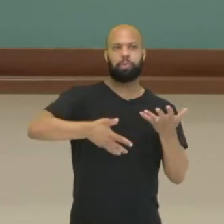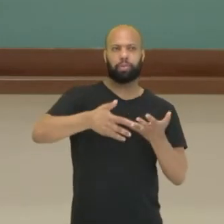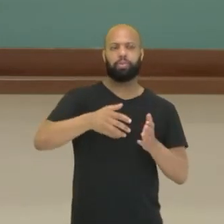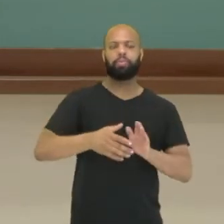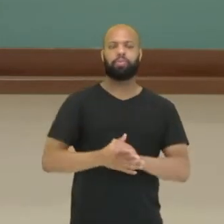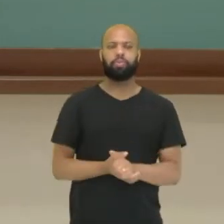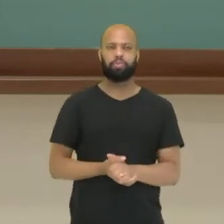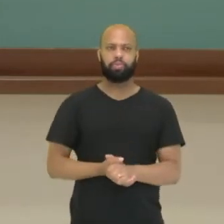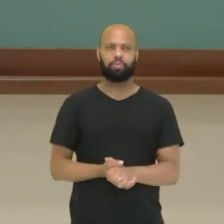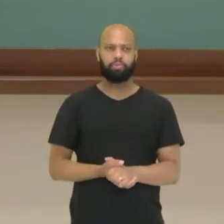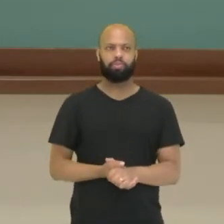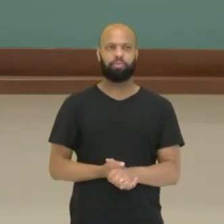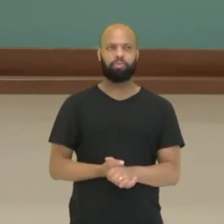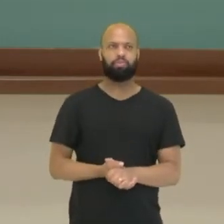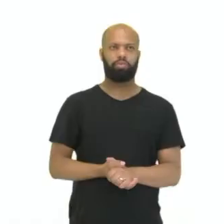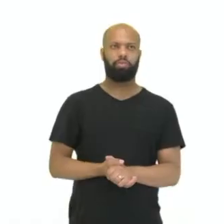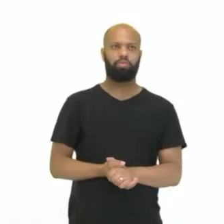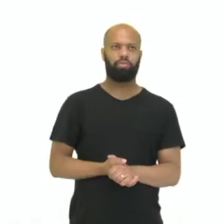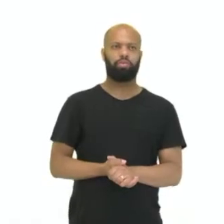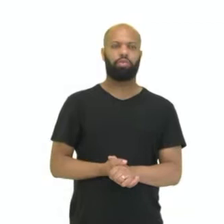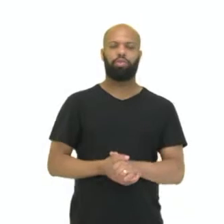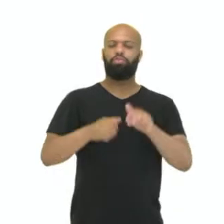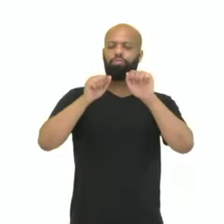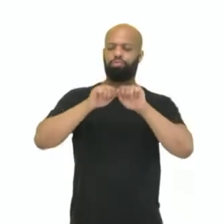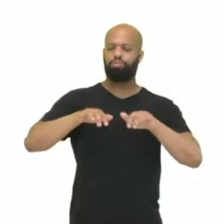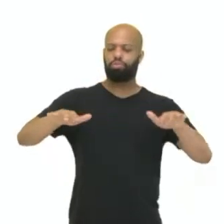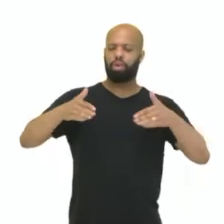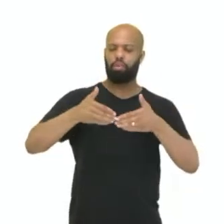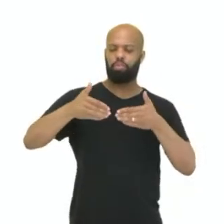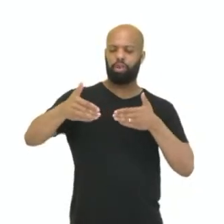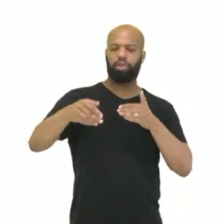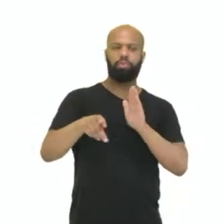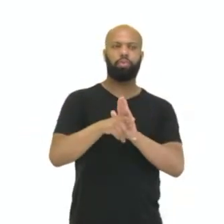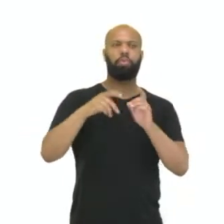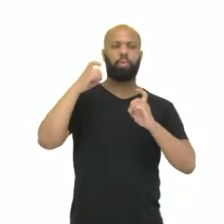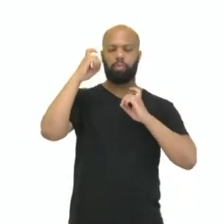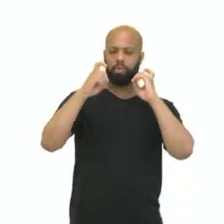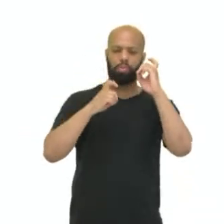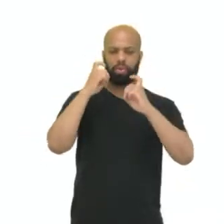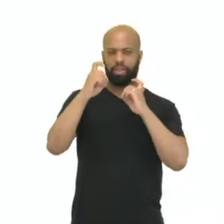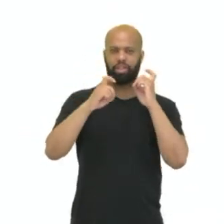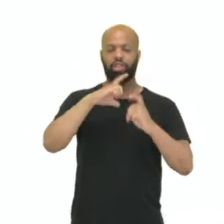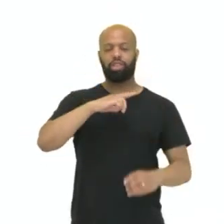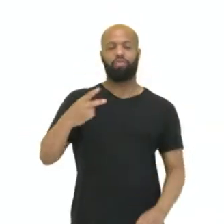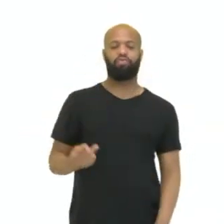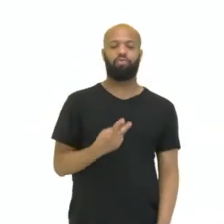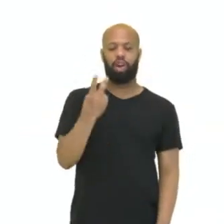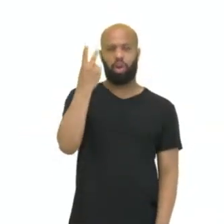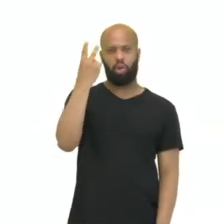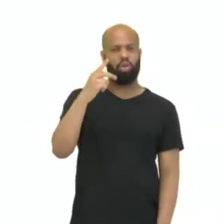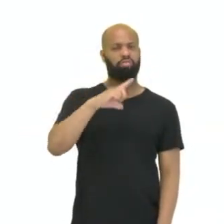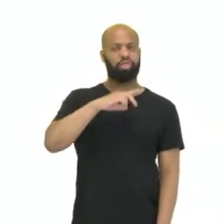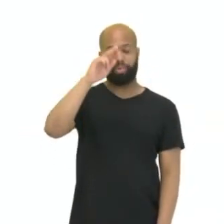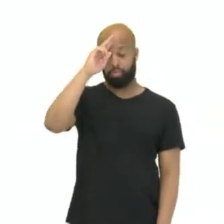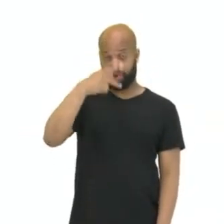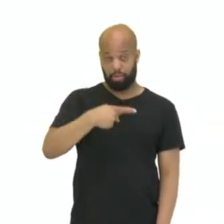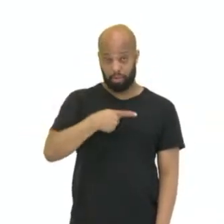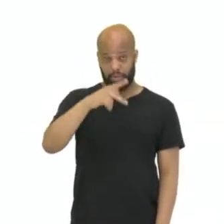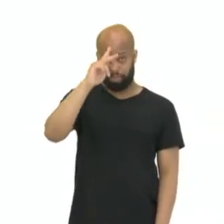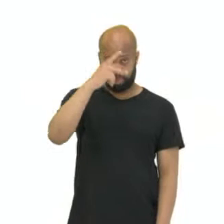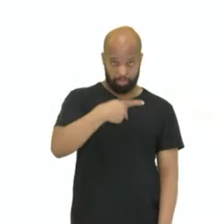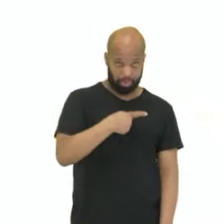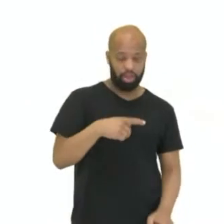a pouco. Foram difundidos a partir da preocupação com a excessiva valorização do individualismo e a competição